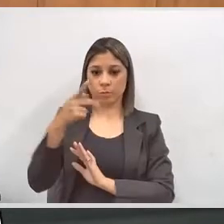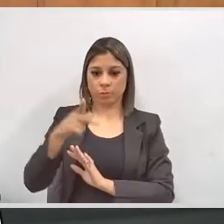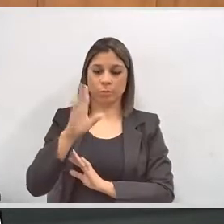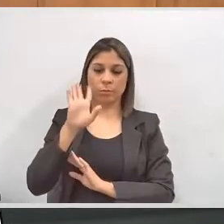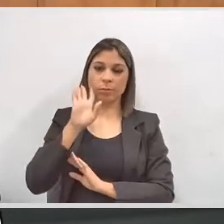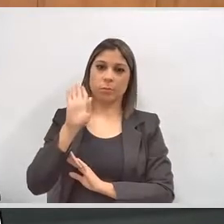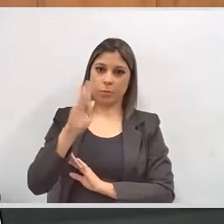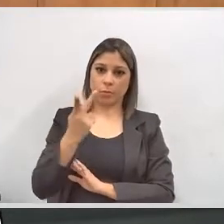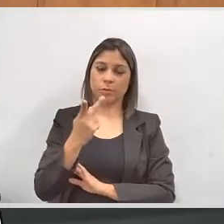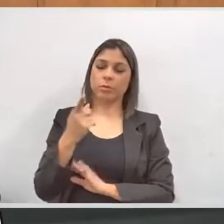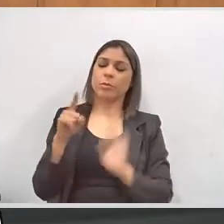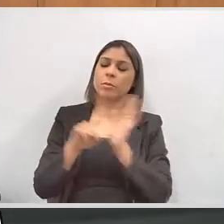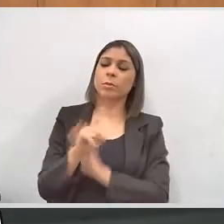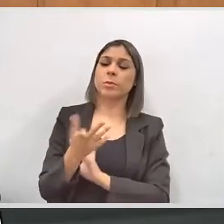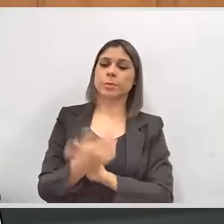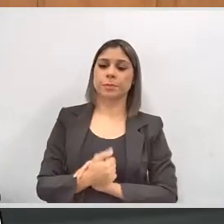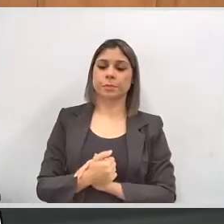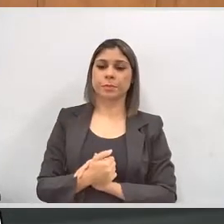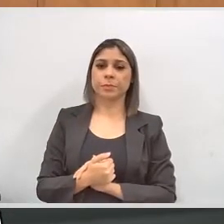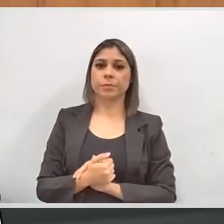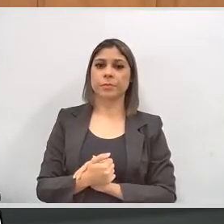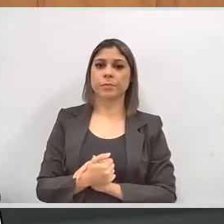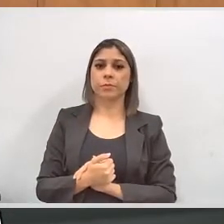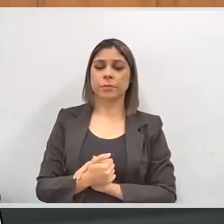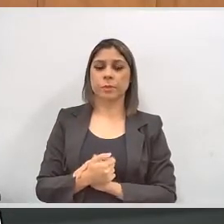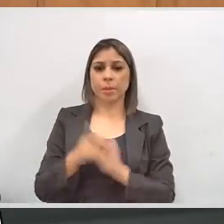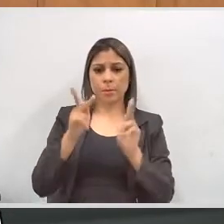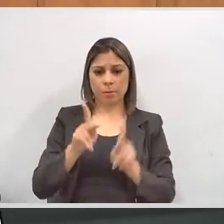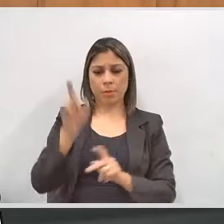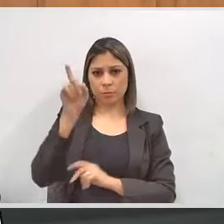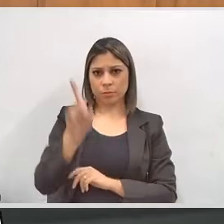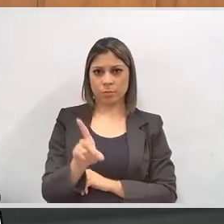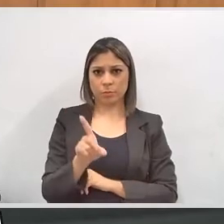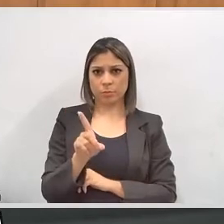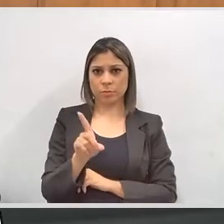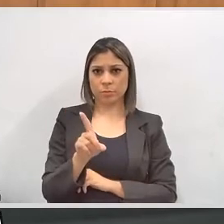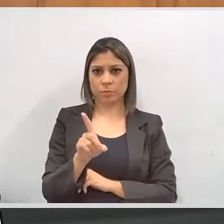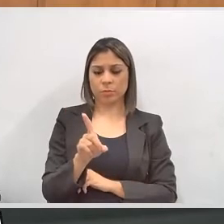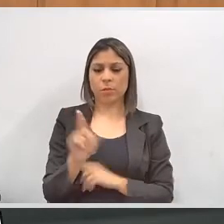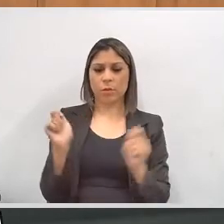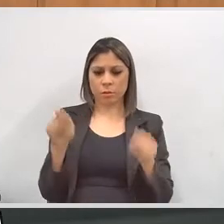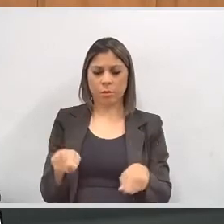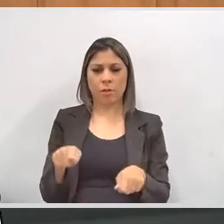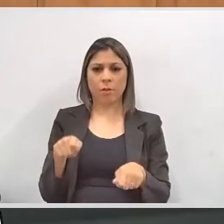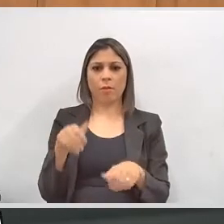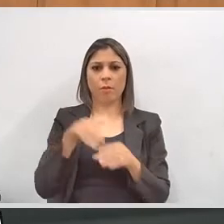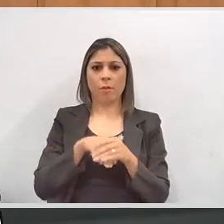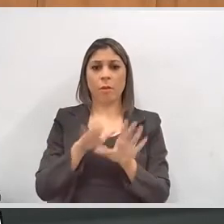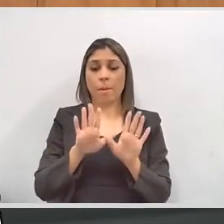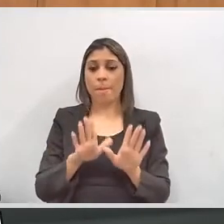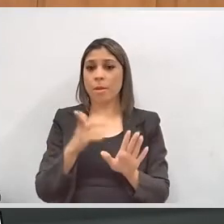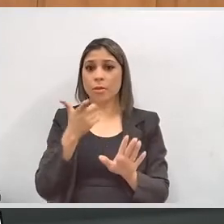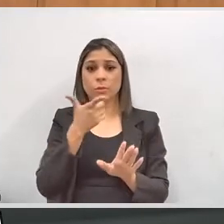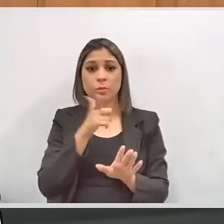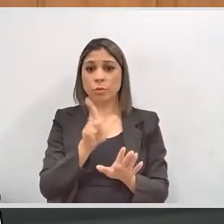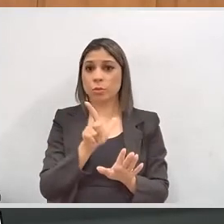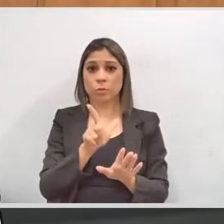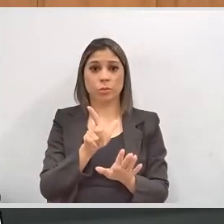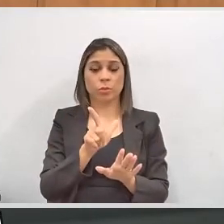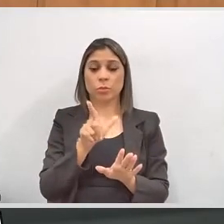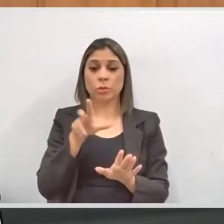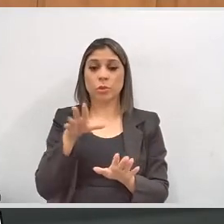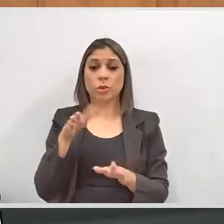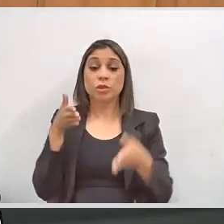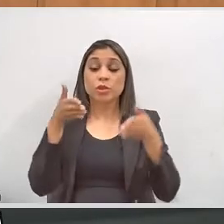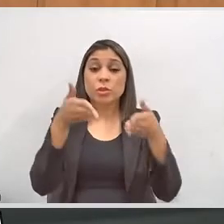também de Belo Horizonte, ela pergunta, deficientes aptos para votarem, mas sem condição